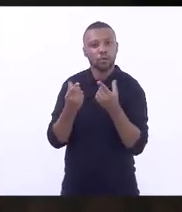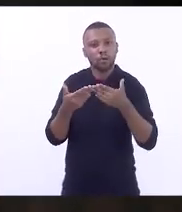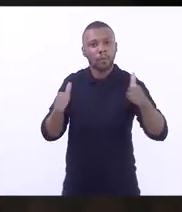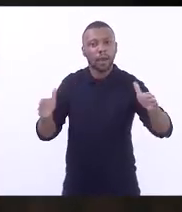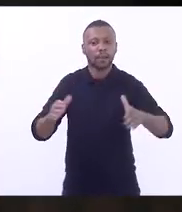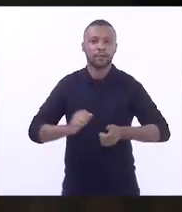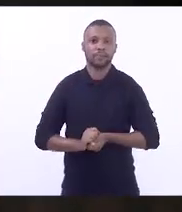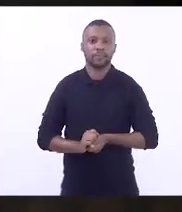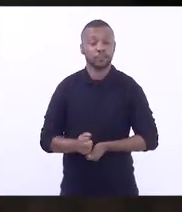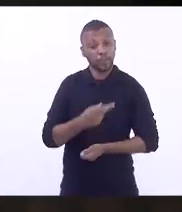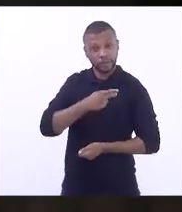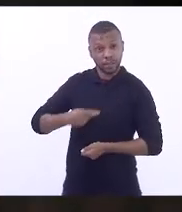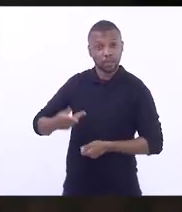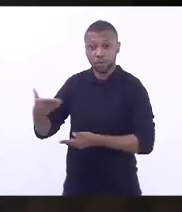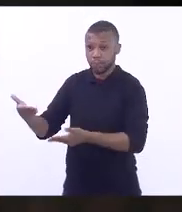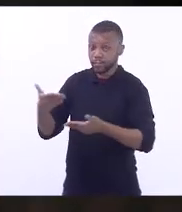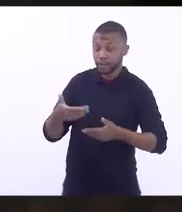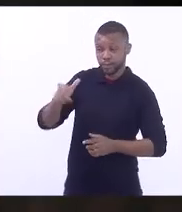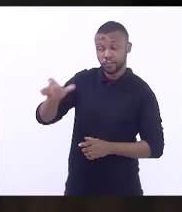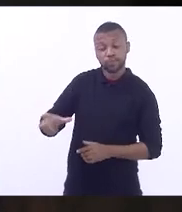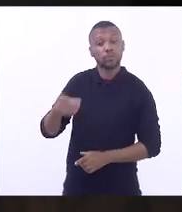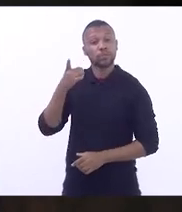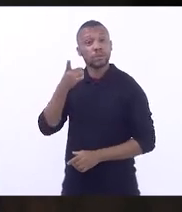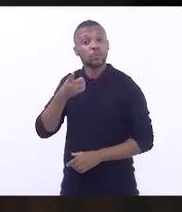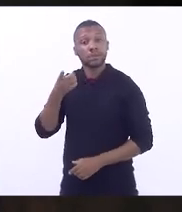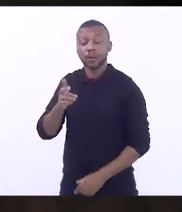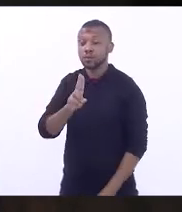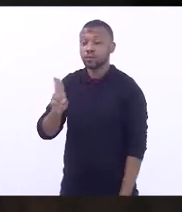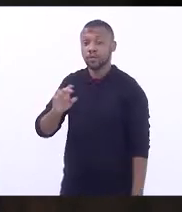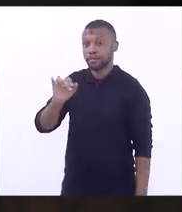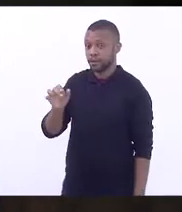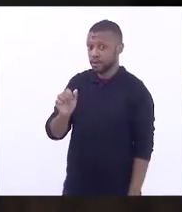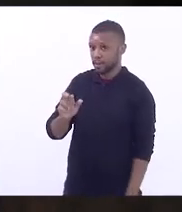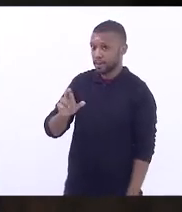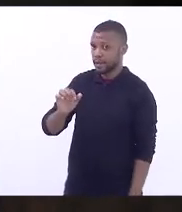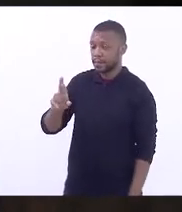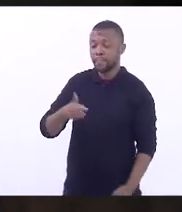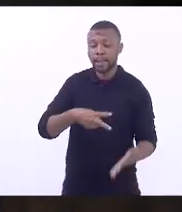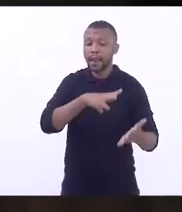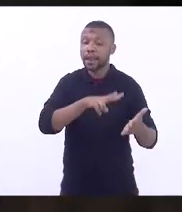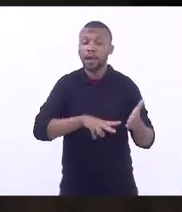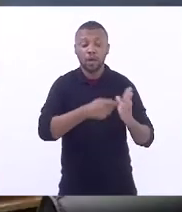deputado Jari Oliveira para fazer a leitura da ata da sessão anterior.